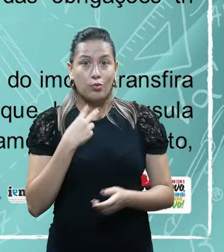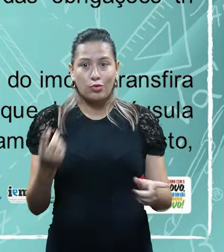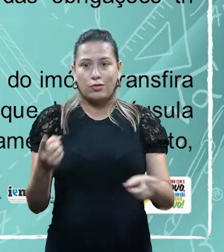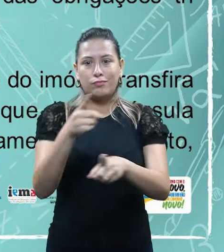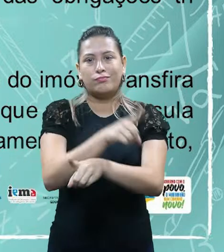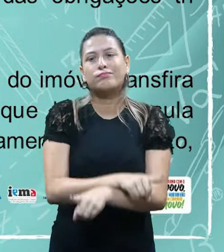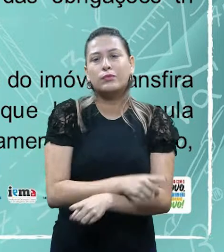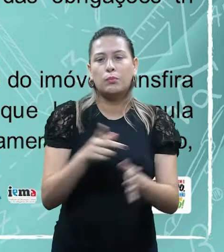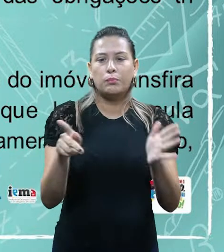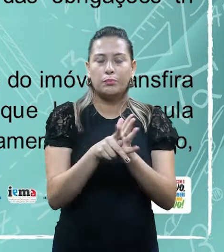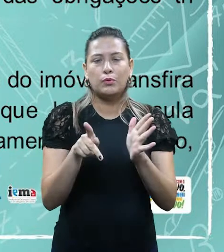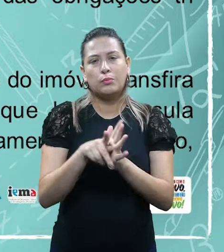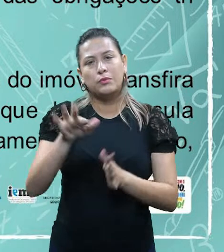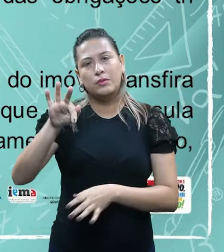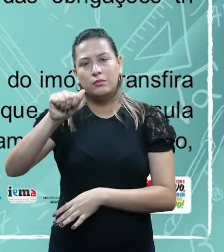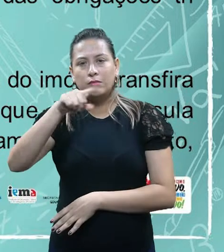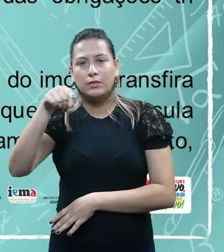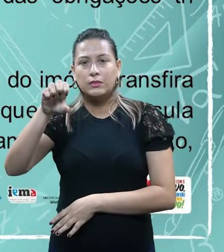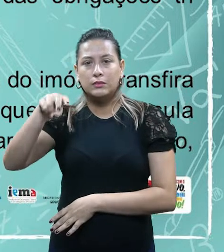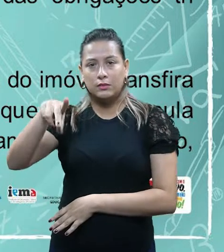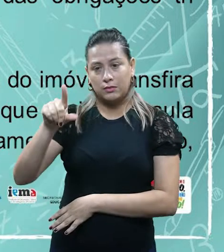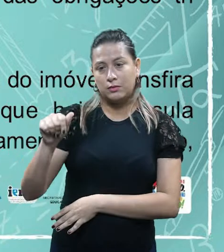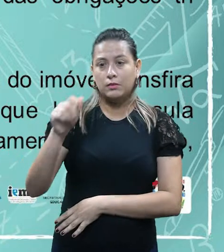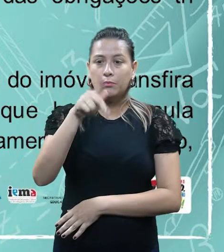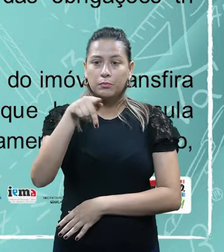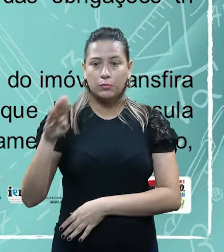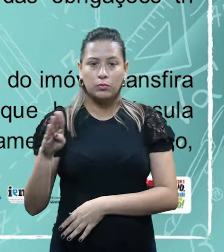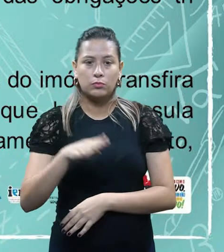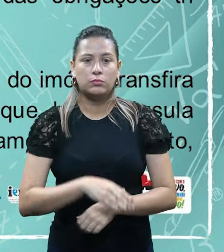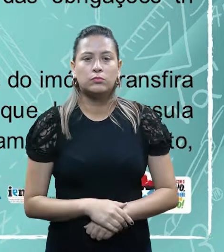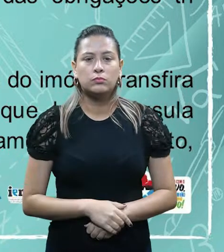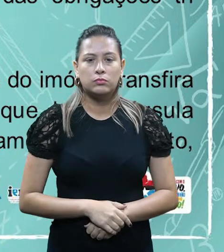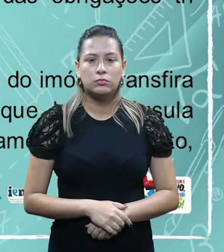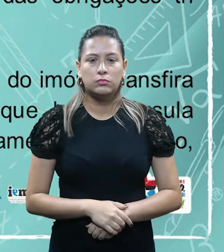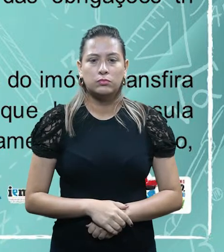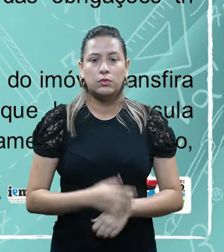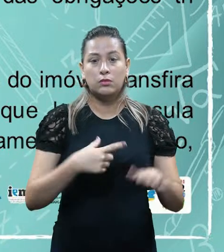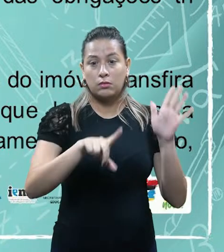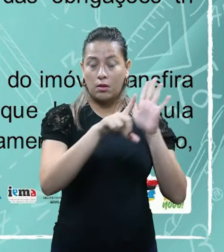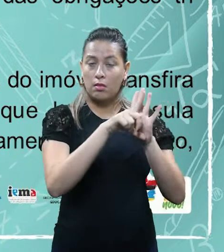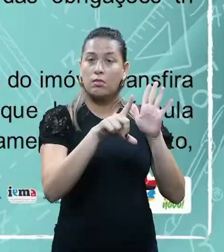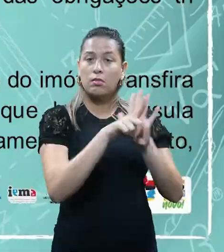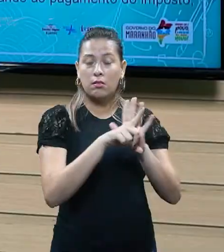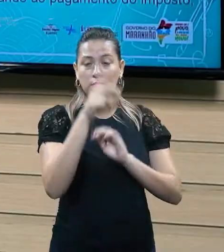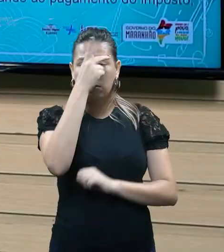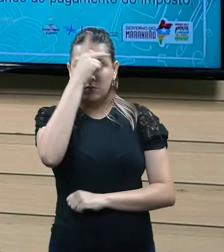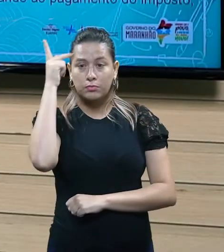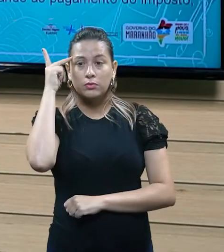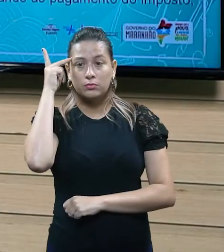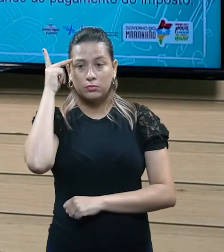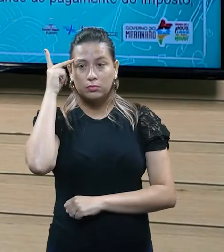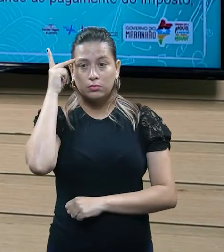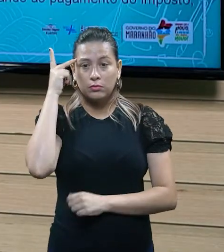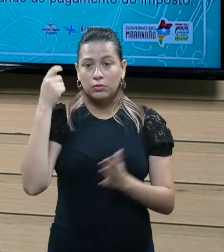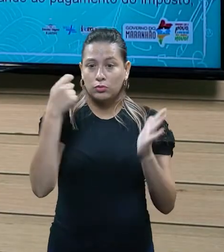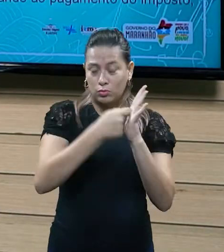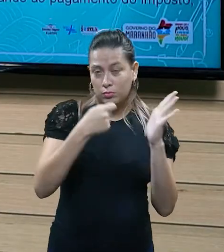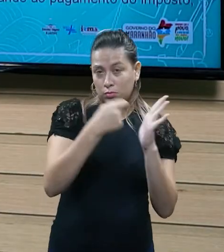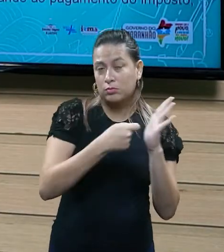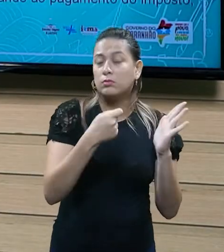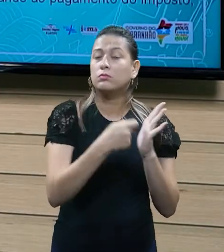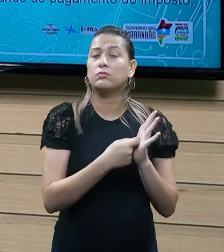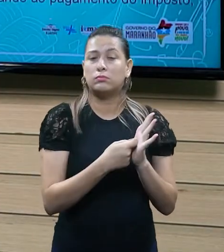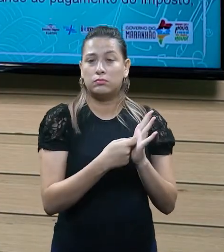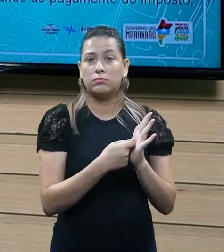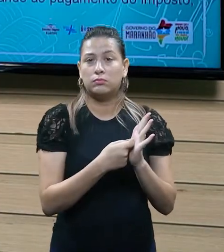pública para modificar a definição legal do sujeito passivo da obrigação tributária correspondente. Pessoal, vamos ao